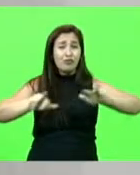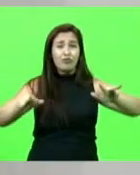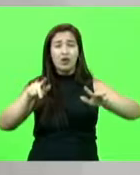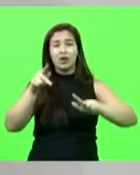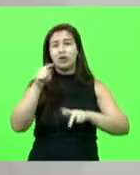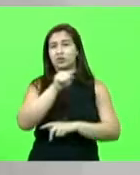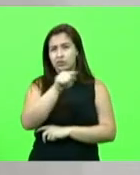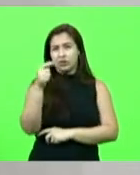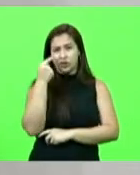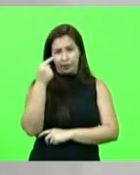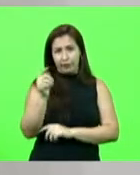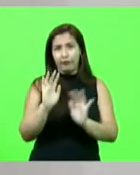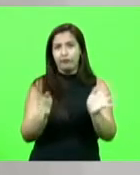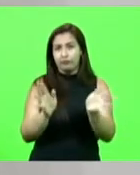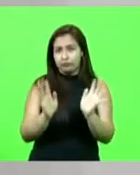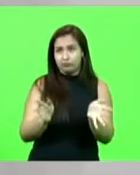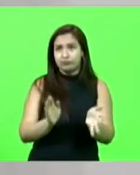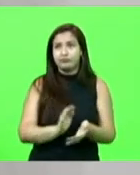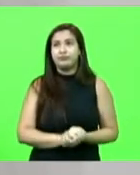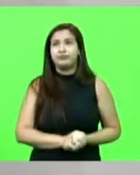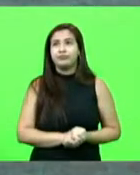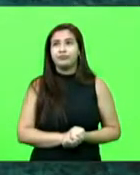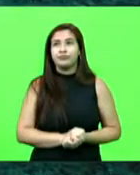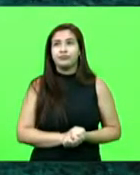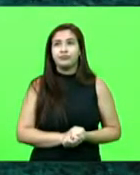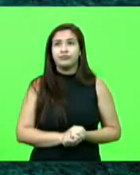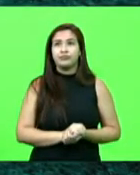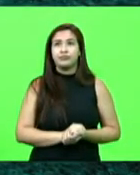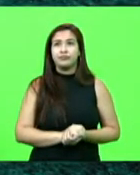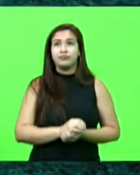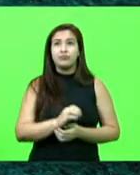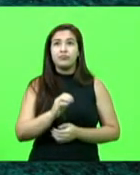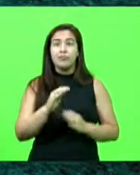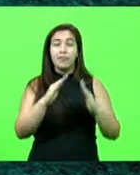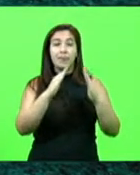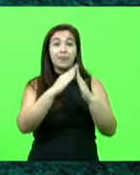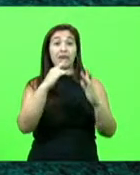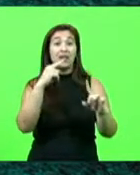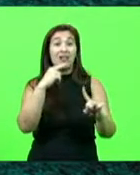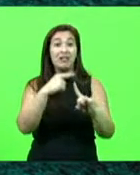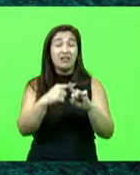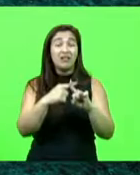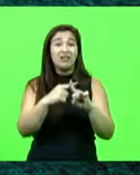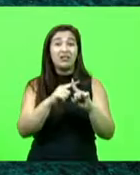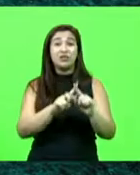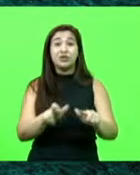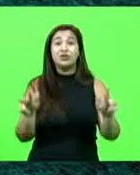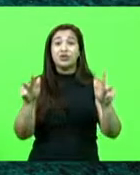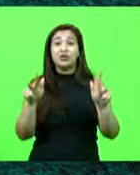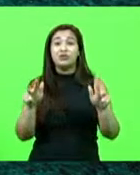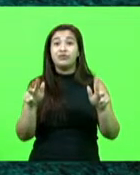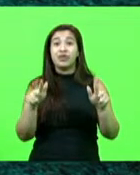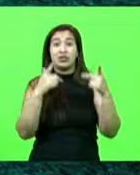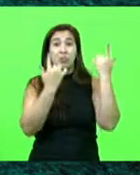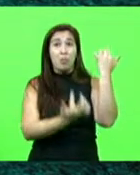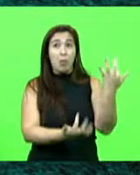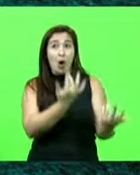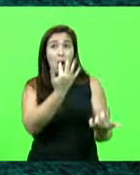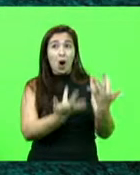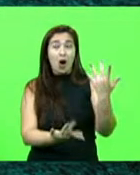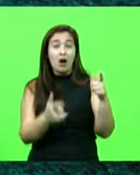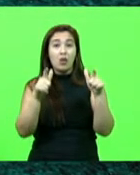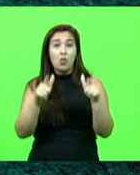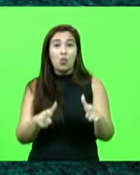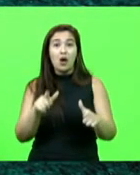dos senhores já devem ter visto esses episódios. Igrejas foram incendiadas por anticristãos no Chile em 2020. E vou trazer também um episódio